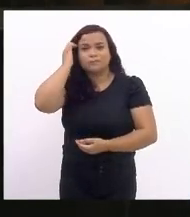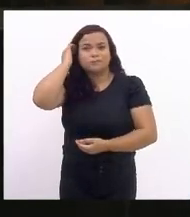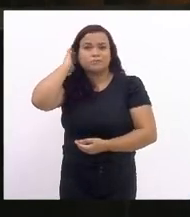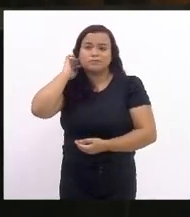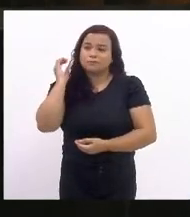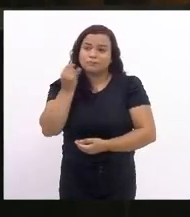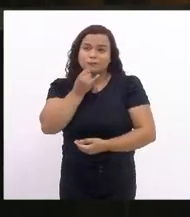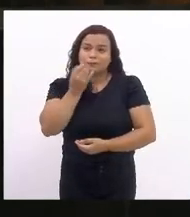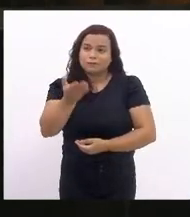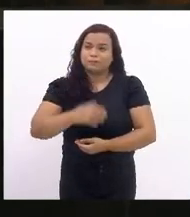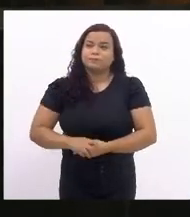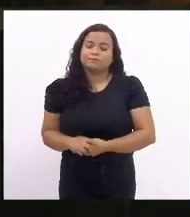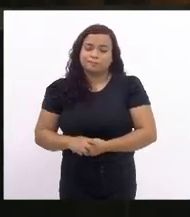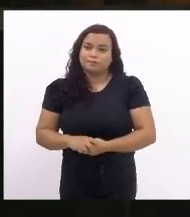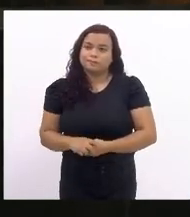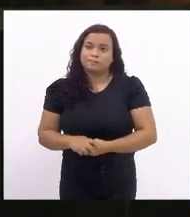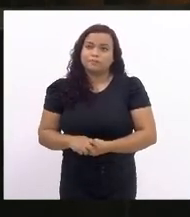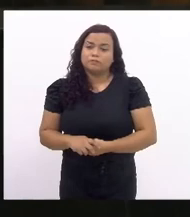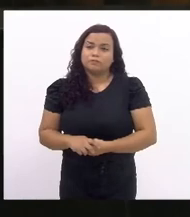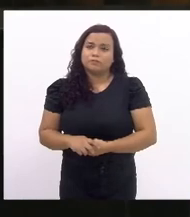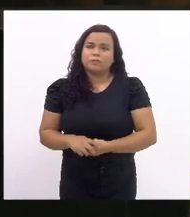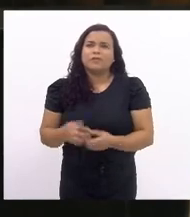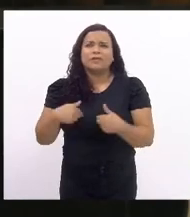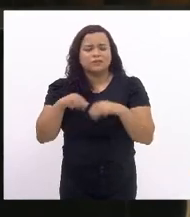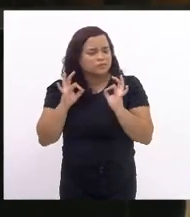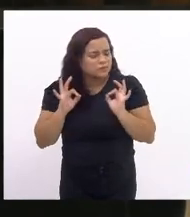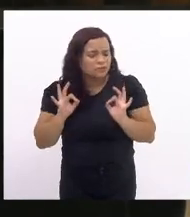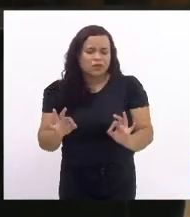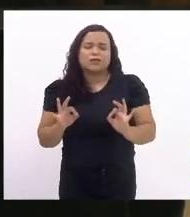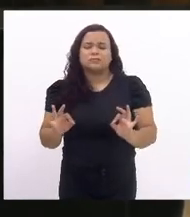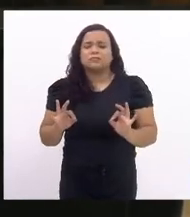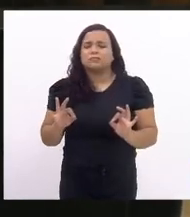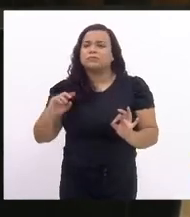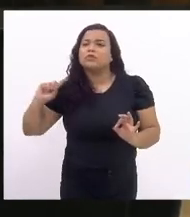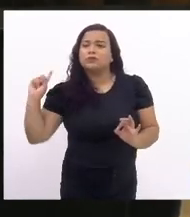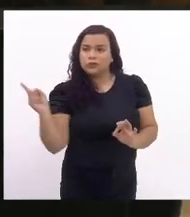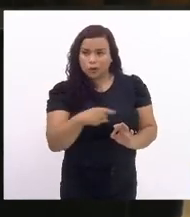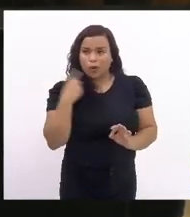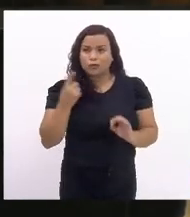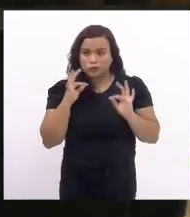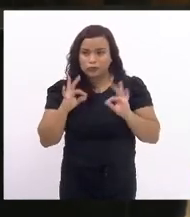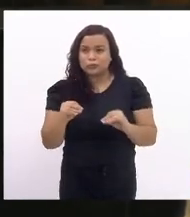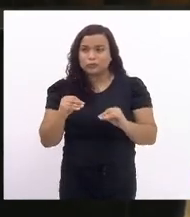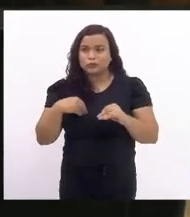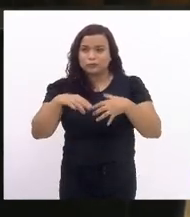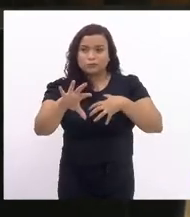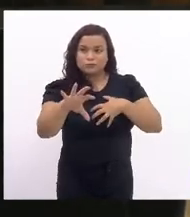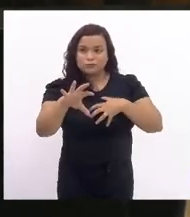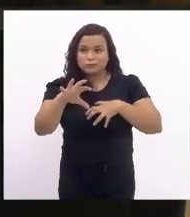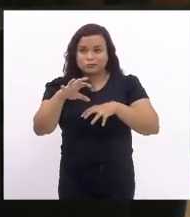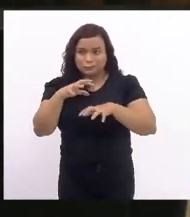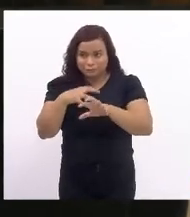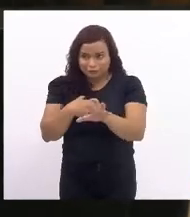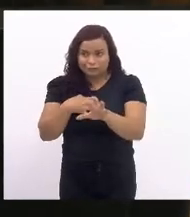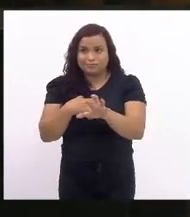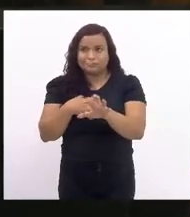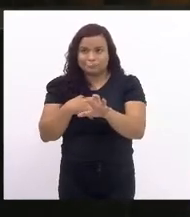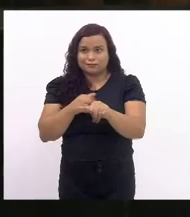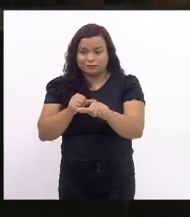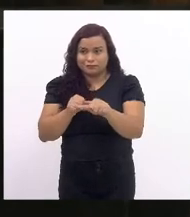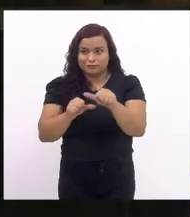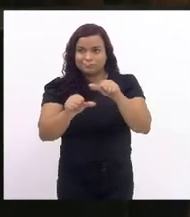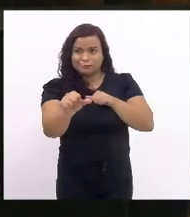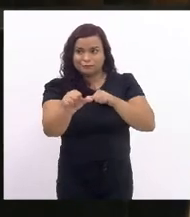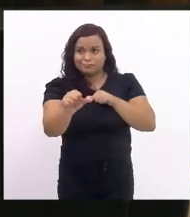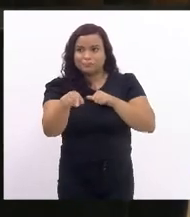triste. Eu tenho certeza que quando todas nós nos colocamos no cenário